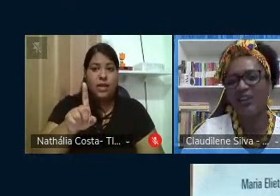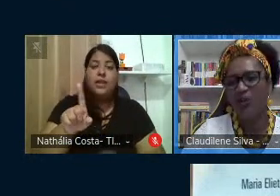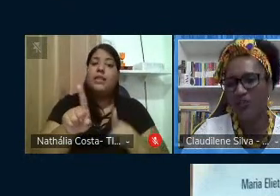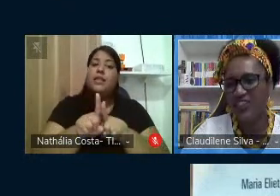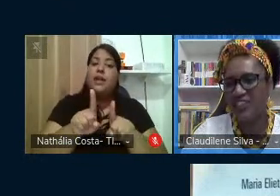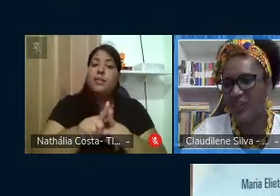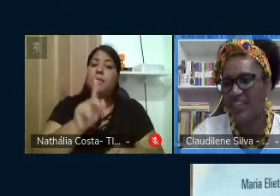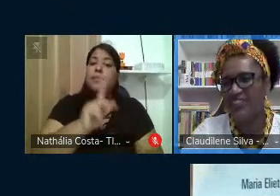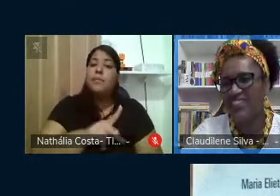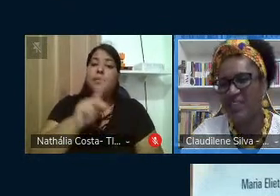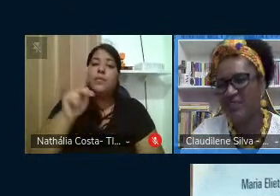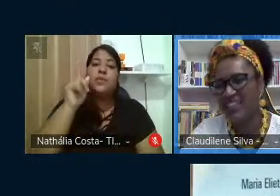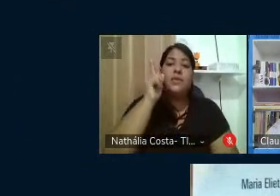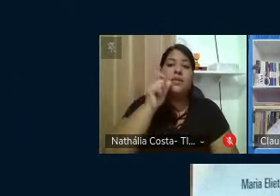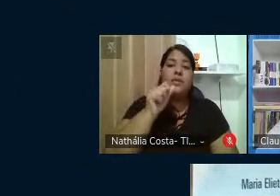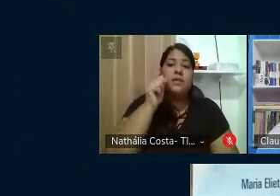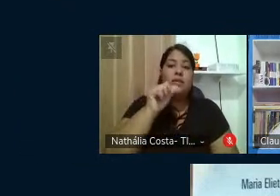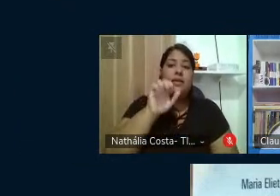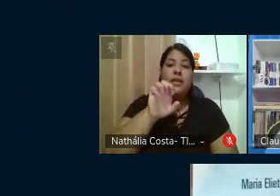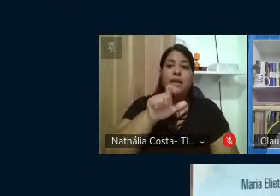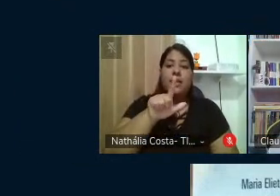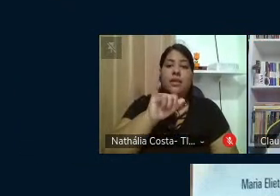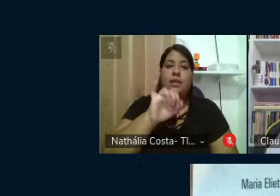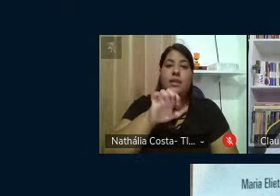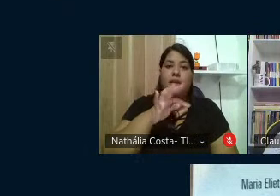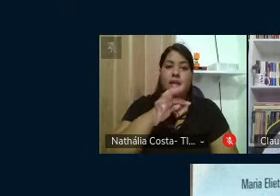que eu convido para fazer a apresentação.